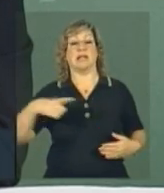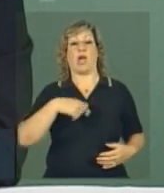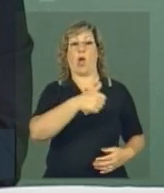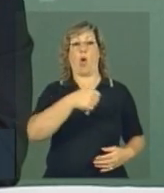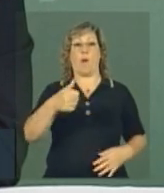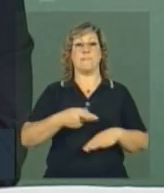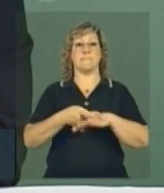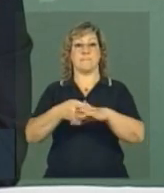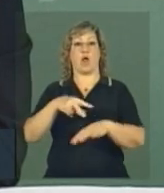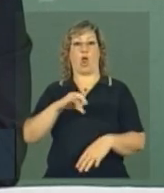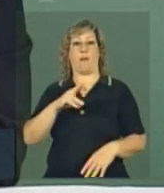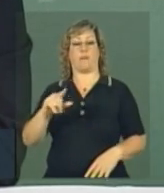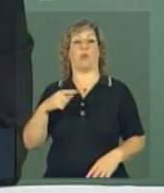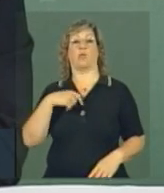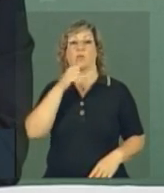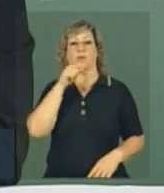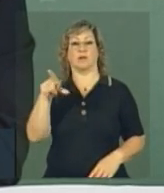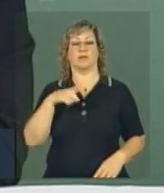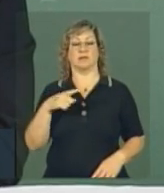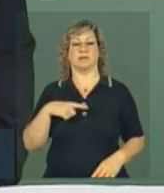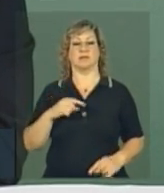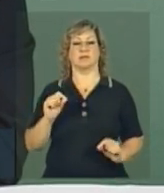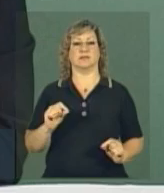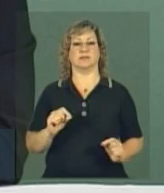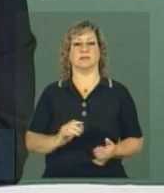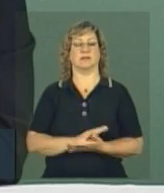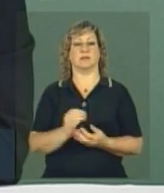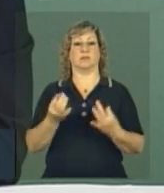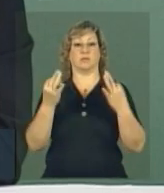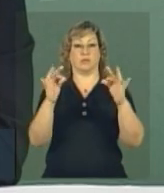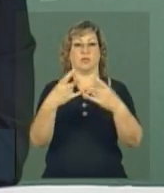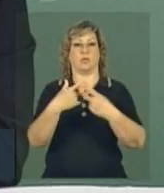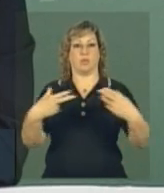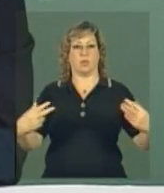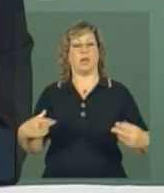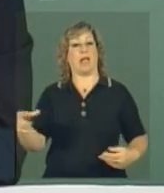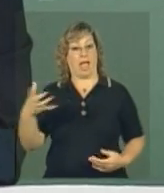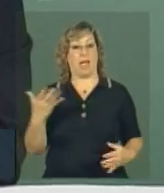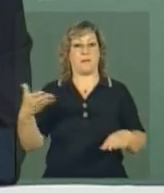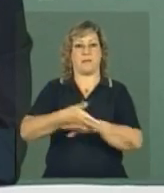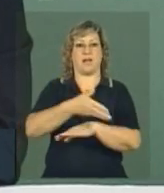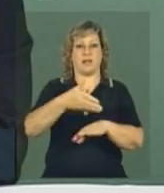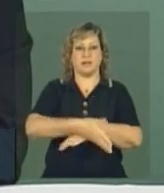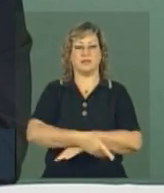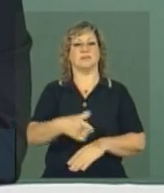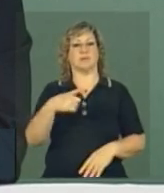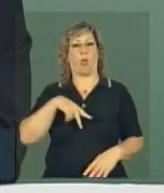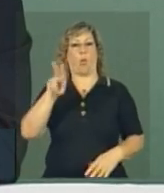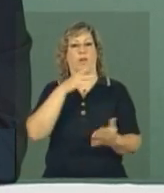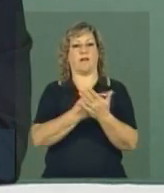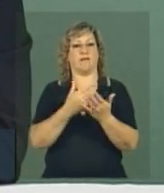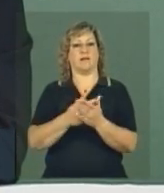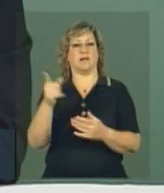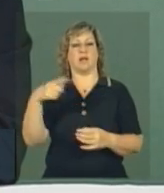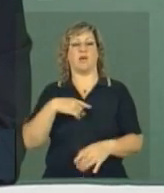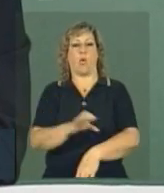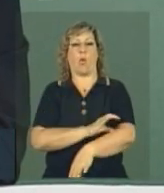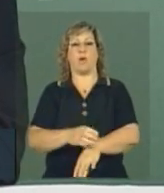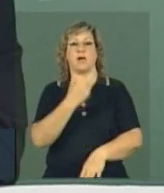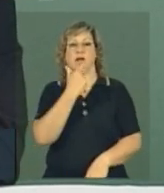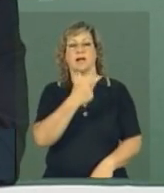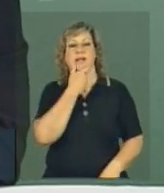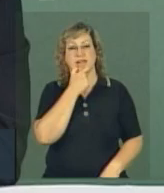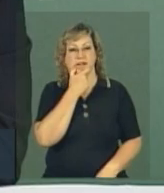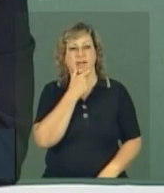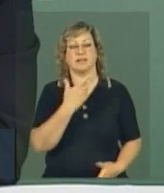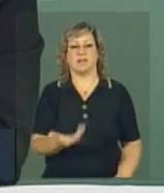à Hungria. Na área de biotecnologia, é um país absolutamente importante e quer participar do programa e tem universidades com curso em inglês. Porque